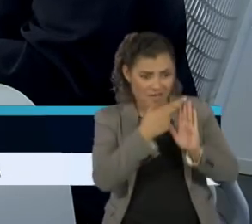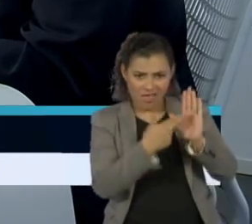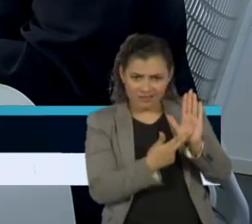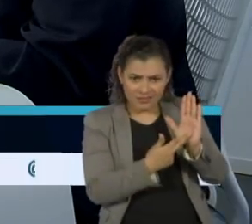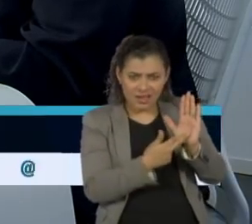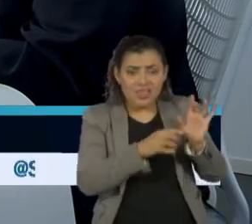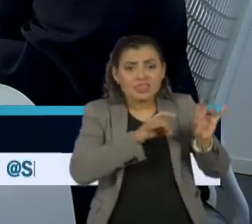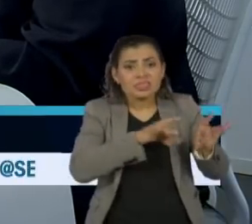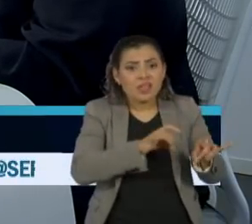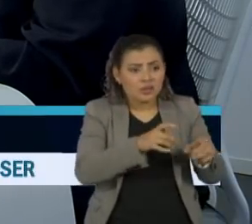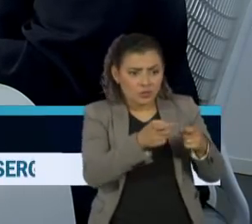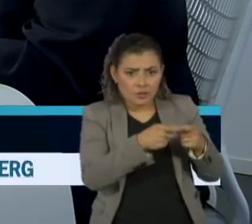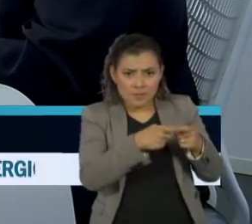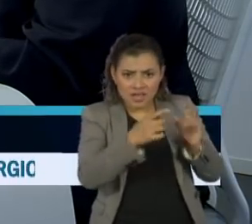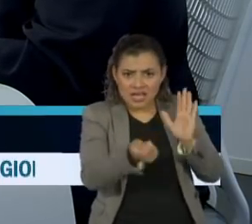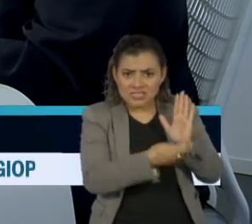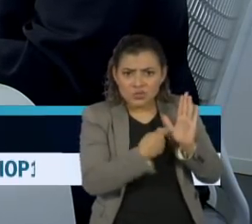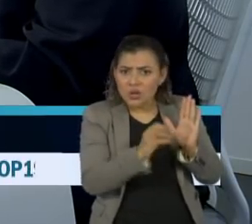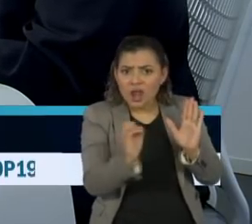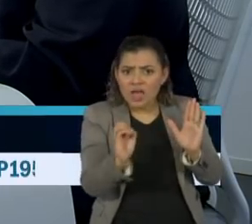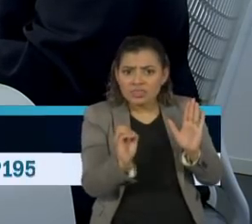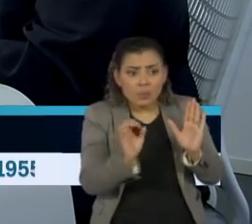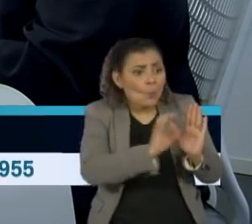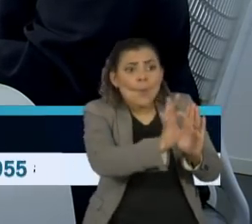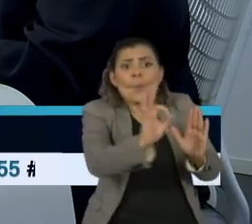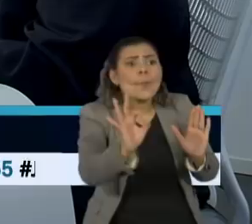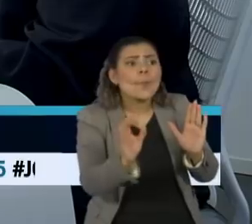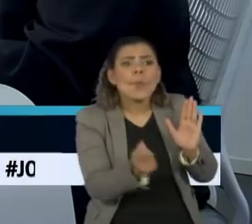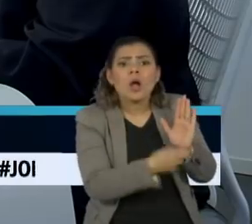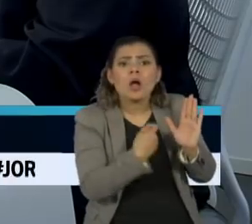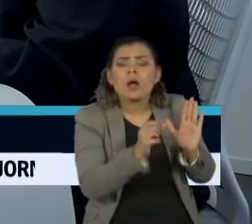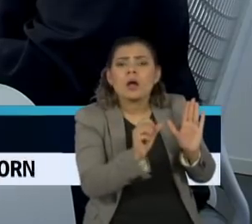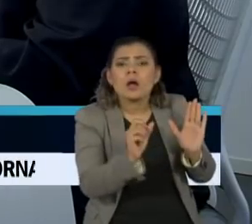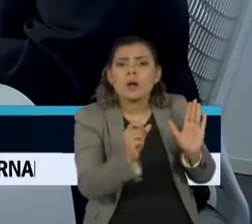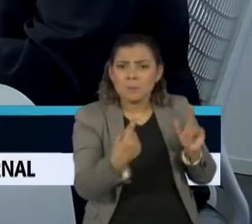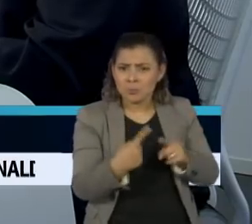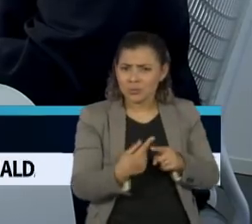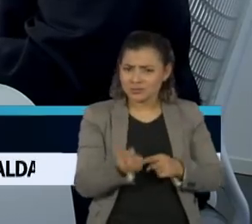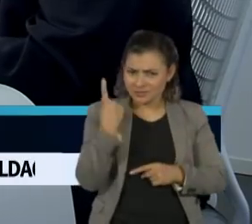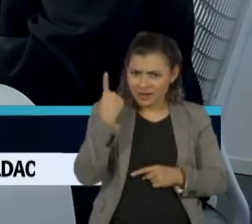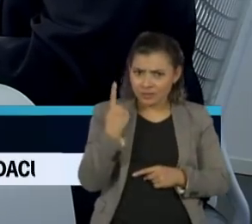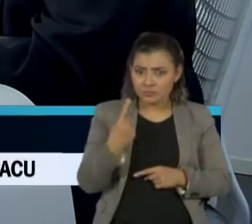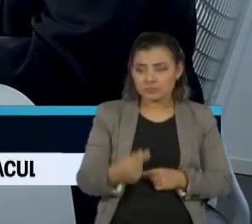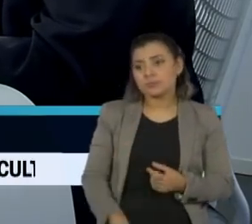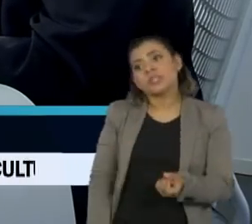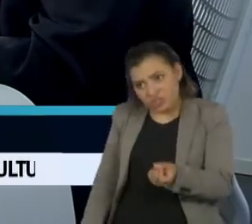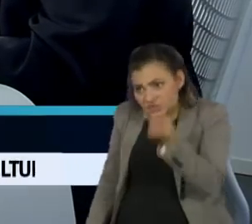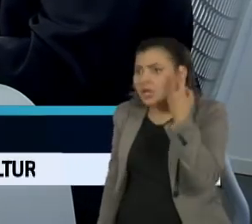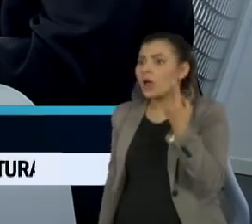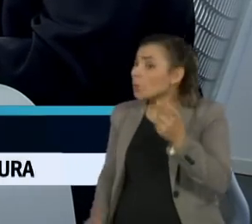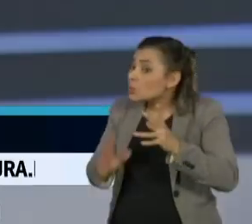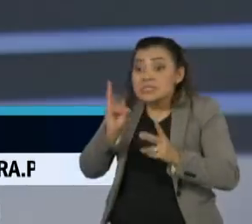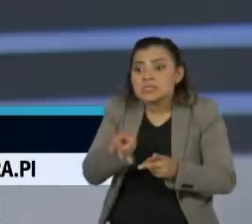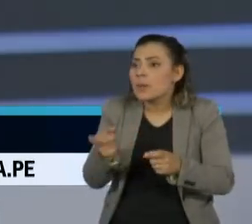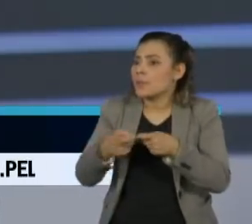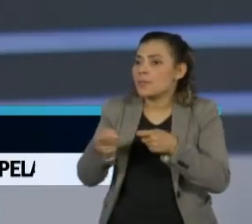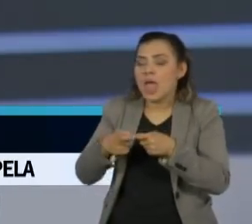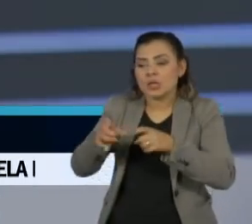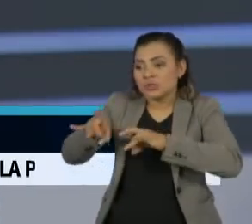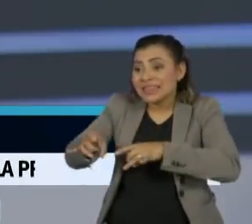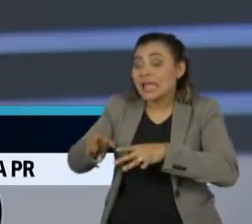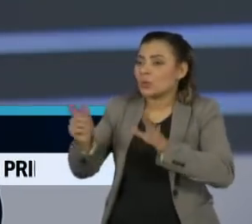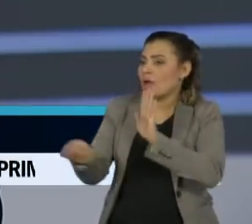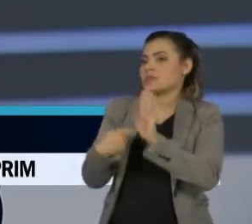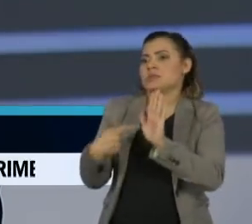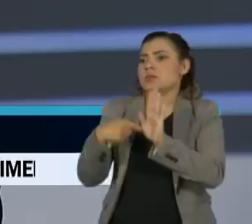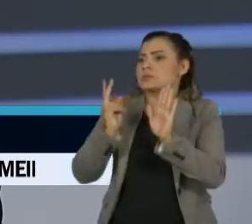técnico e nenhum médico assinou. Por que isso? Isso é atípico? É totalmente atípico, né? Quer dizer, você tem o Ministério da